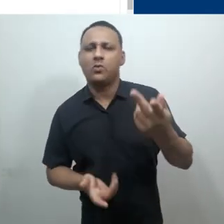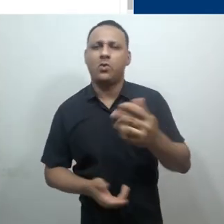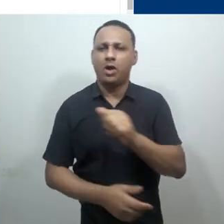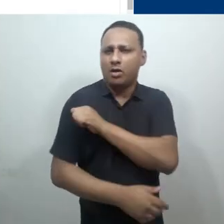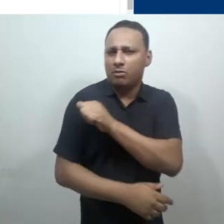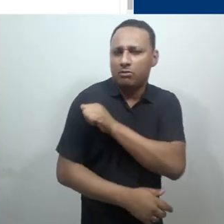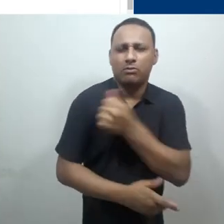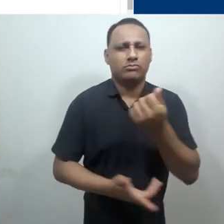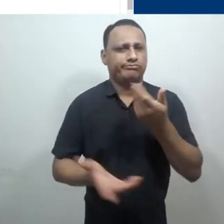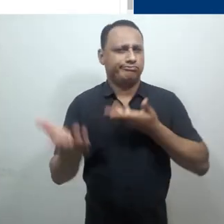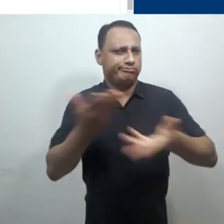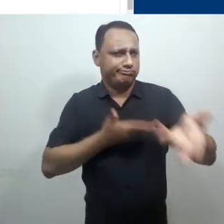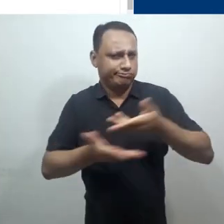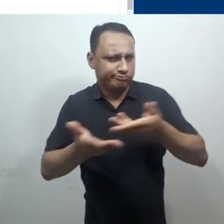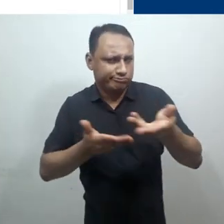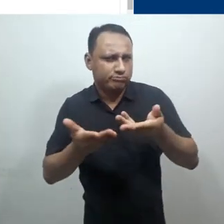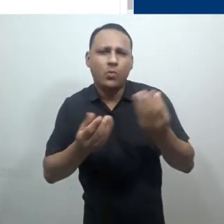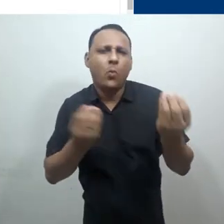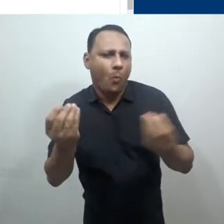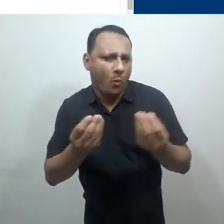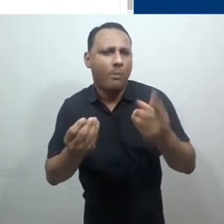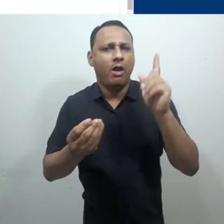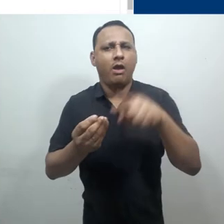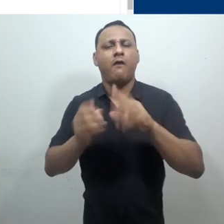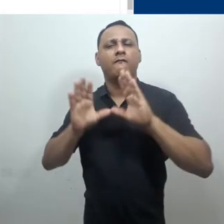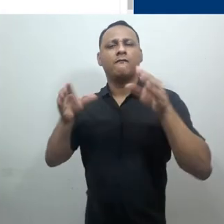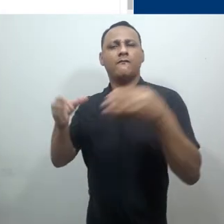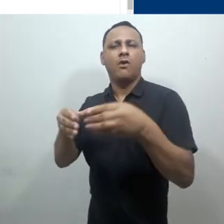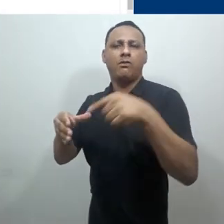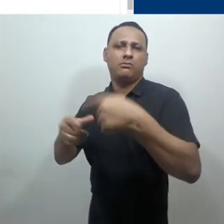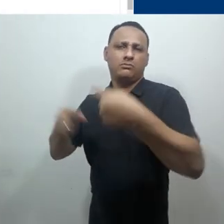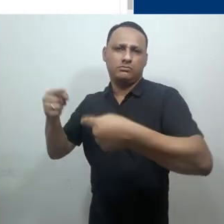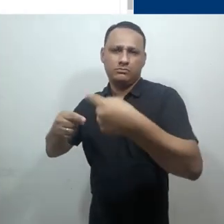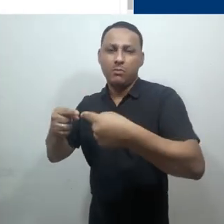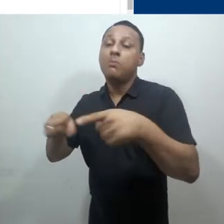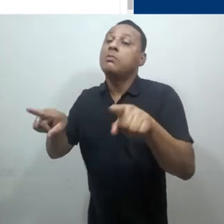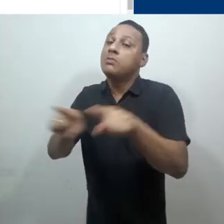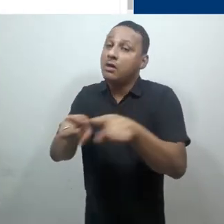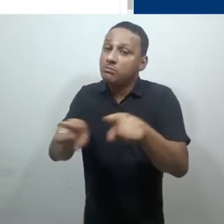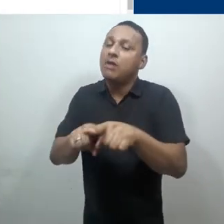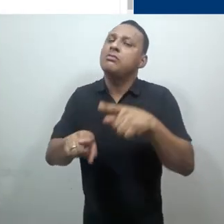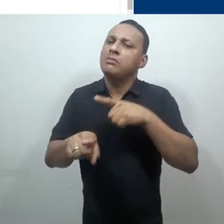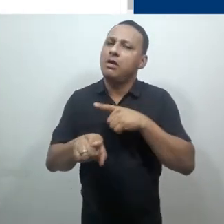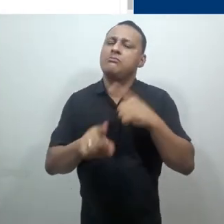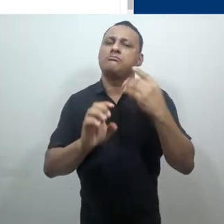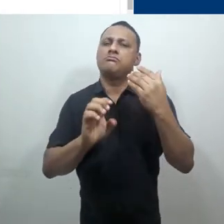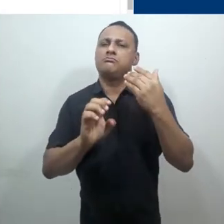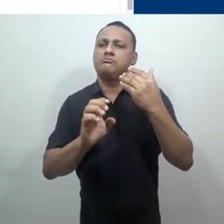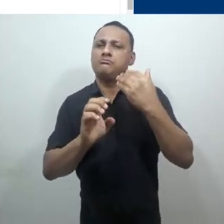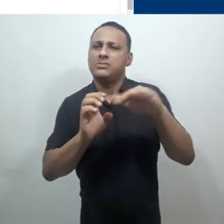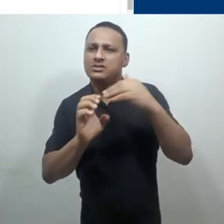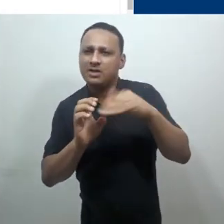outros estudantes, seja por meio de fóruns de discussão ou seja por meio do sistema de